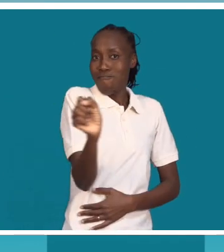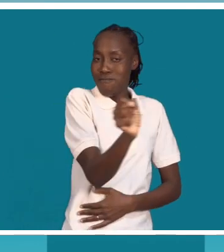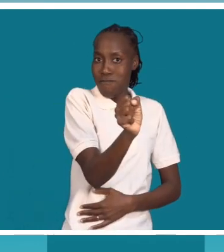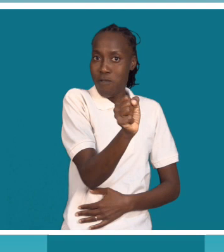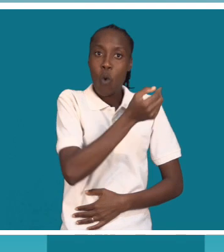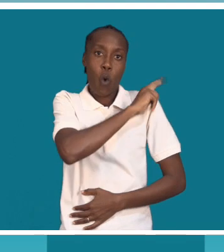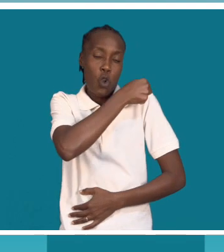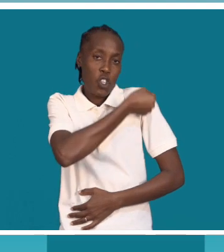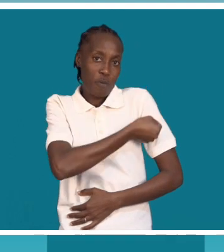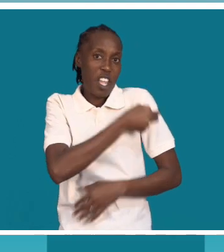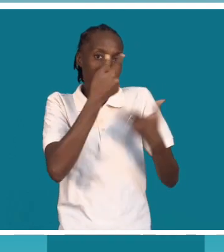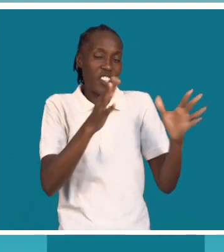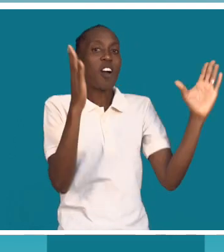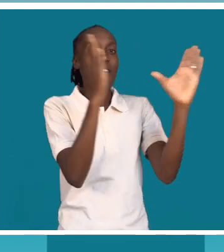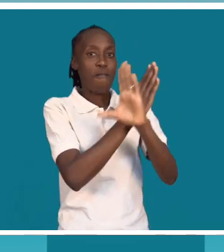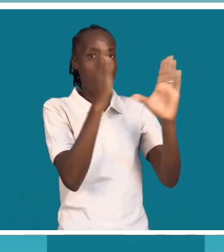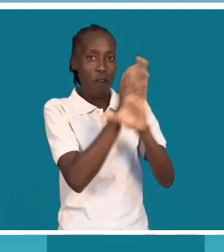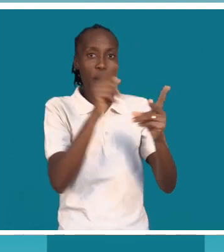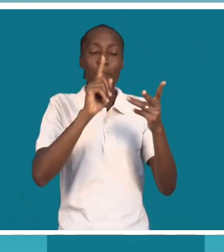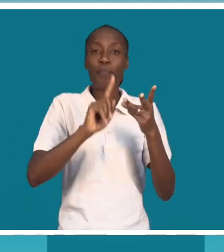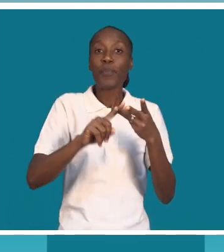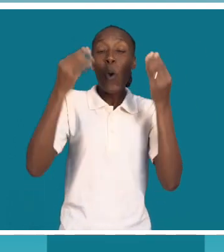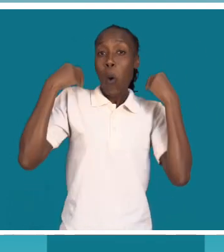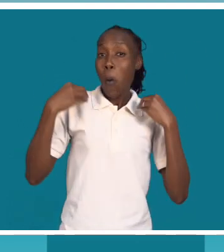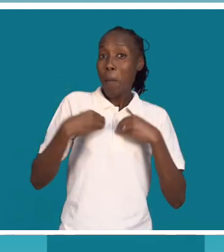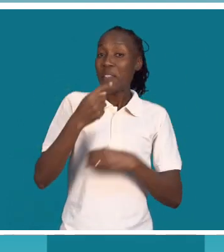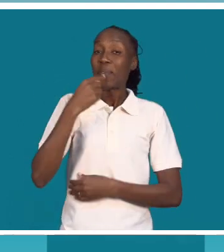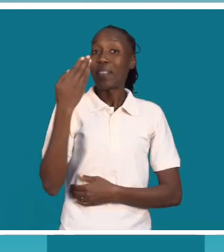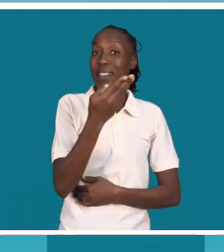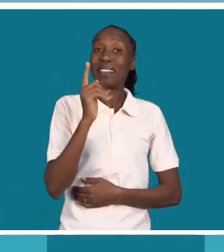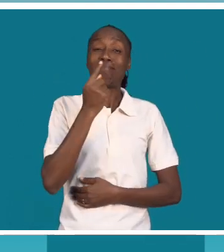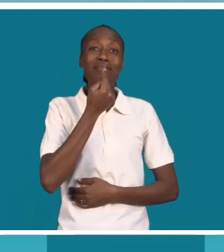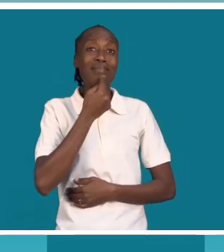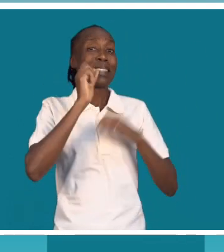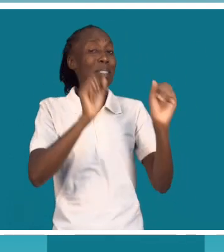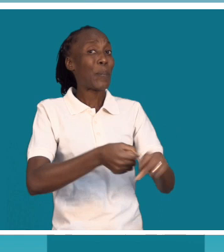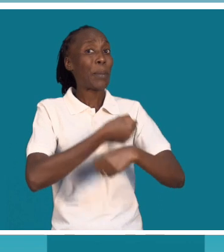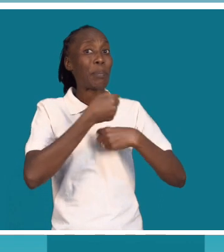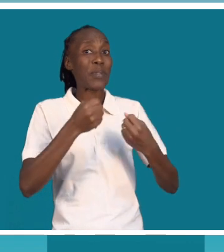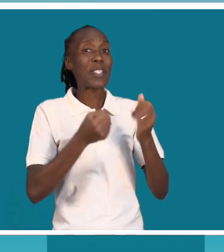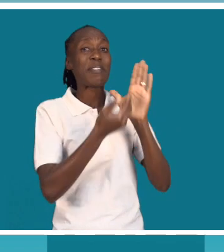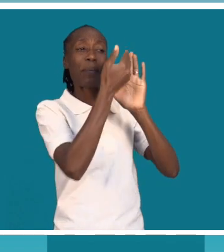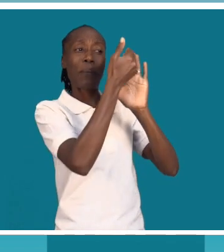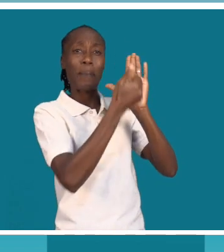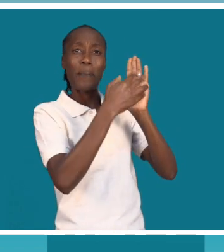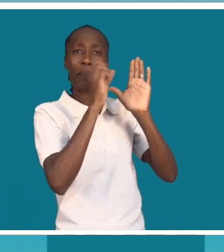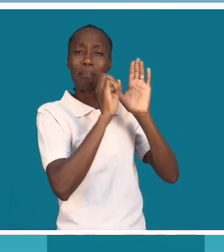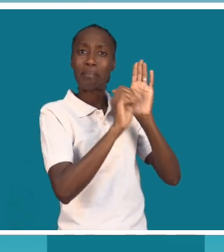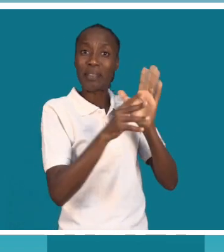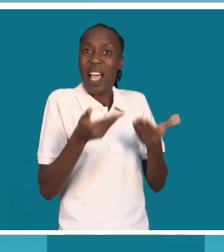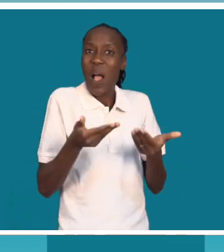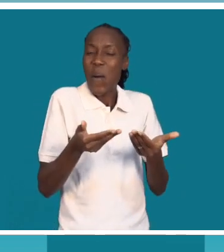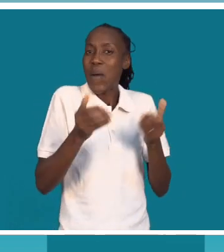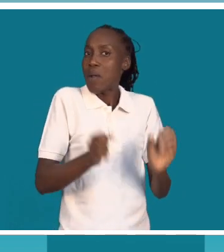conduzido até o hospital externo e os médicos disseram que não era oportuno extrair a bala